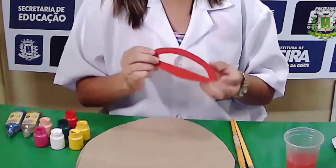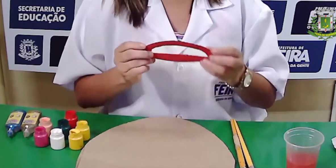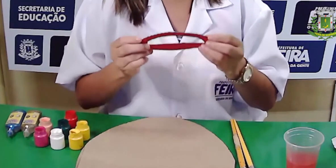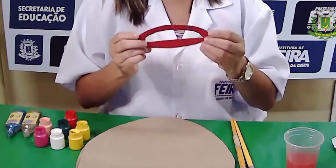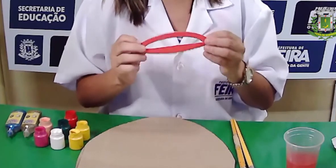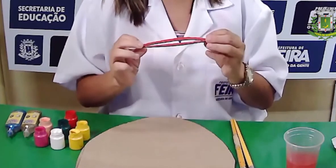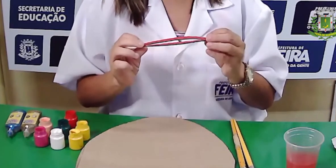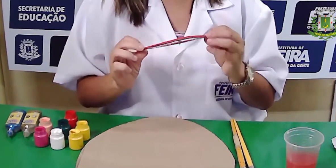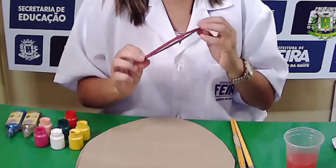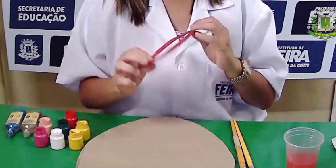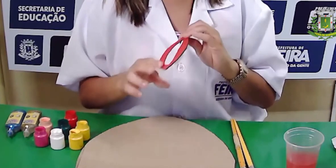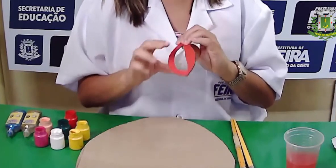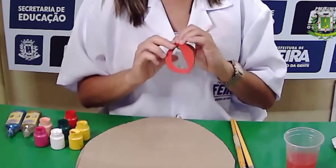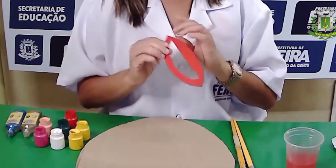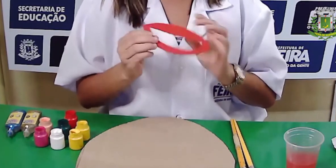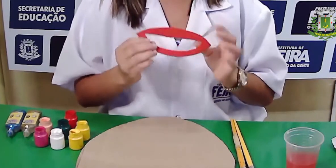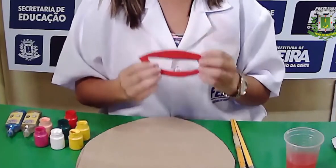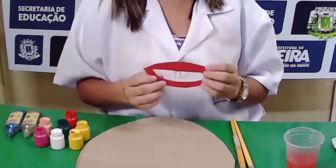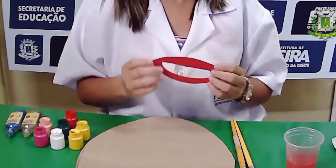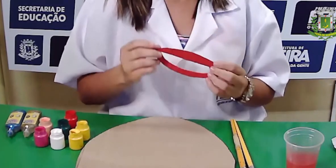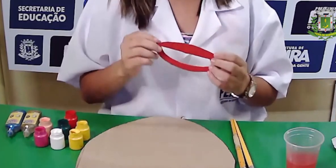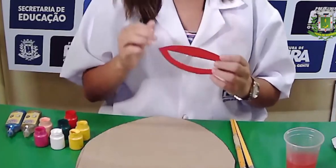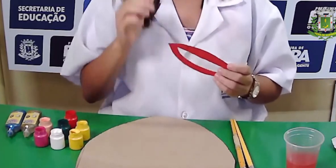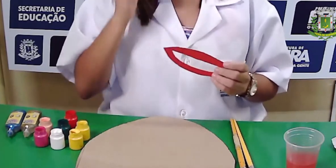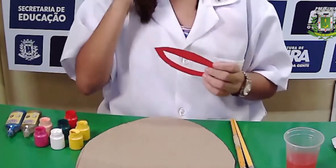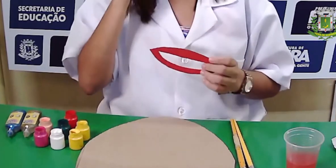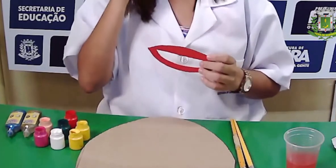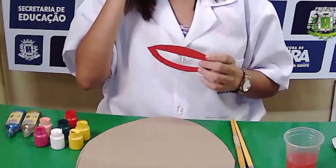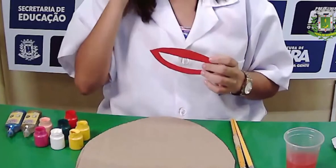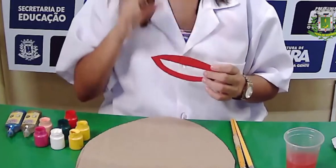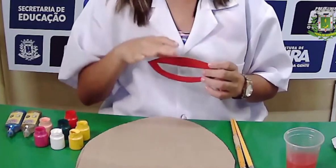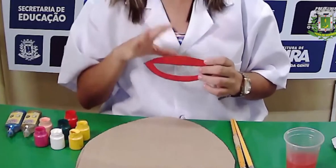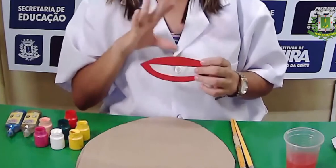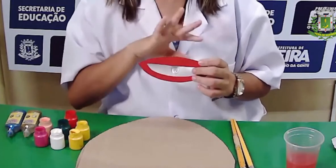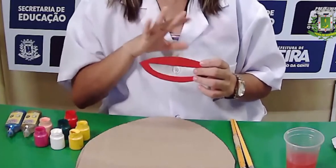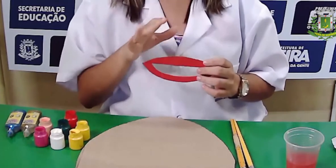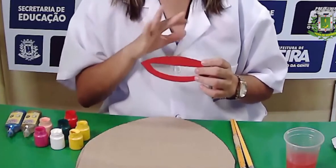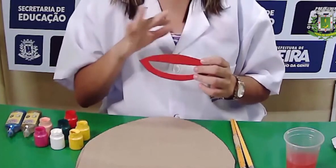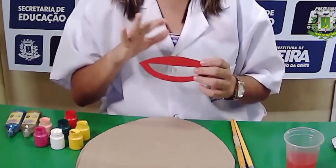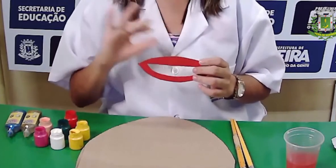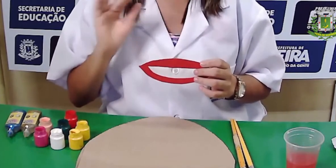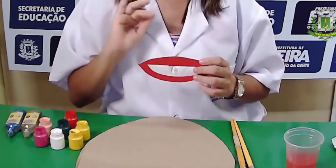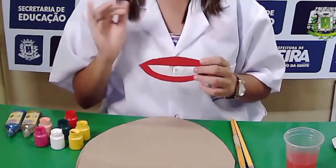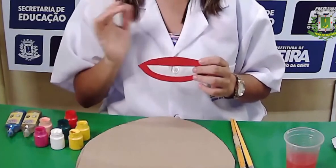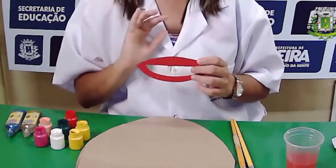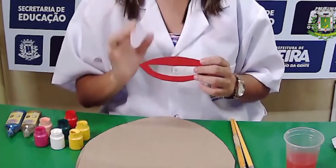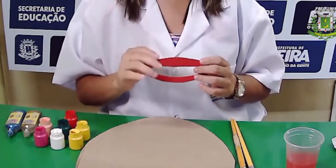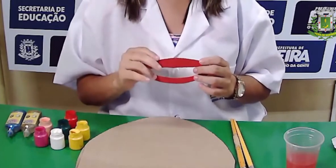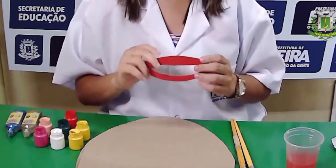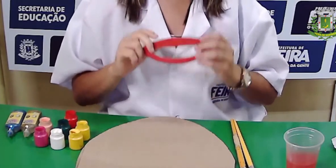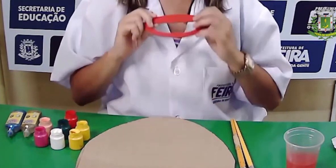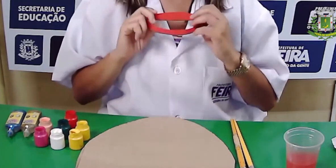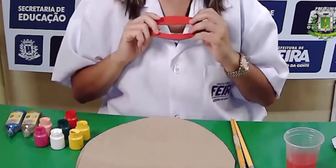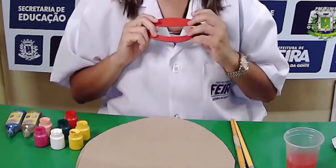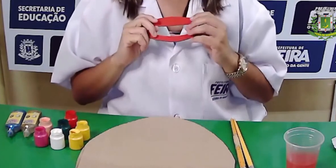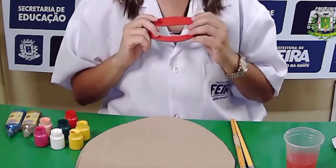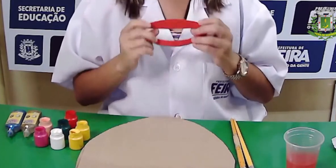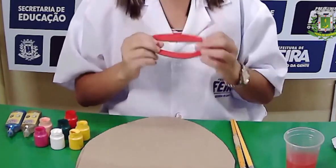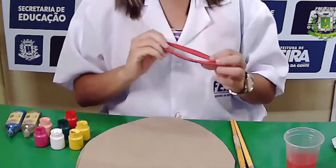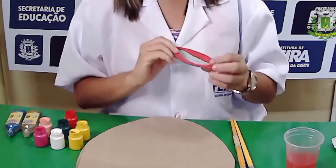cortei essa boca, tá bom? Essa boca tem aí mais ou menos